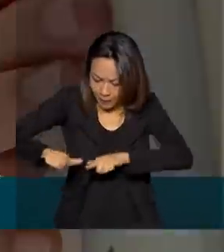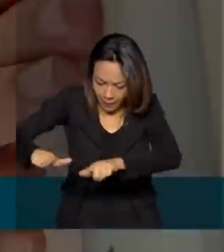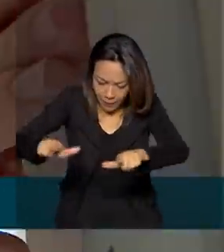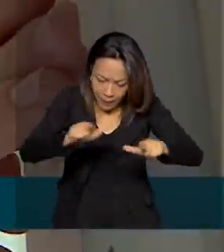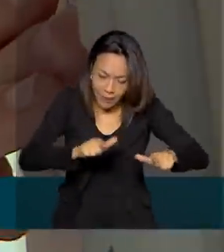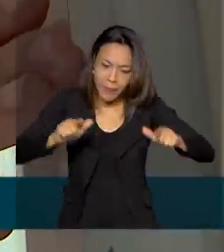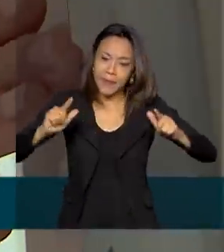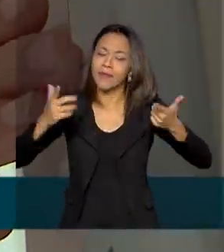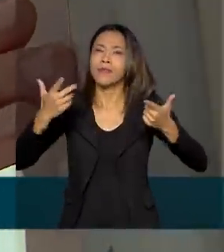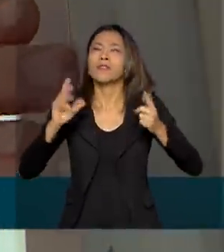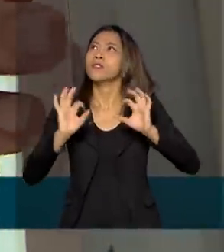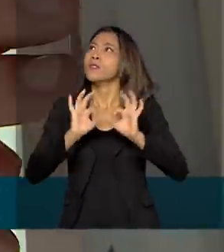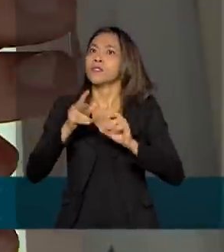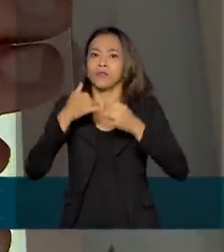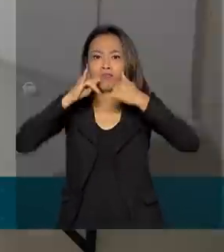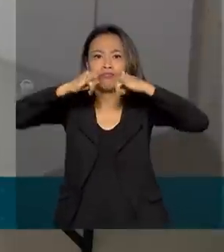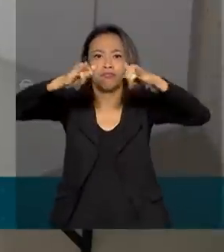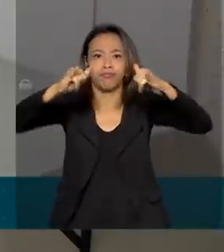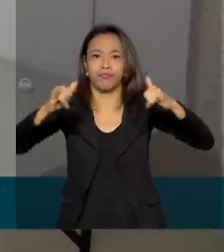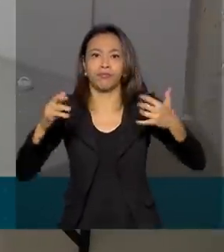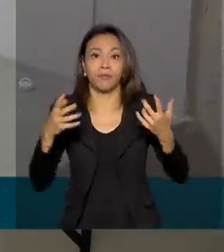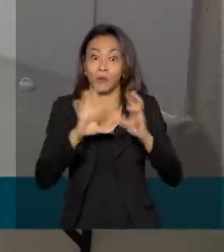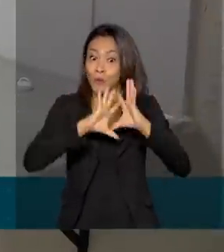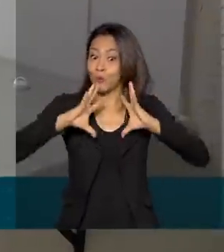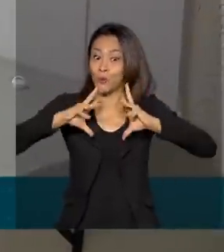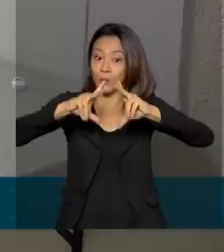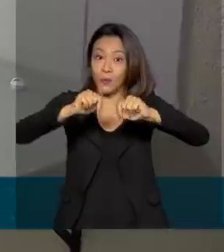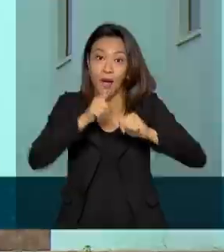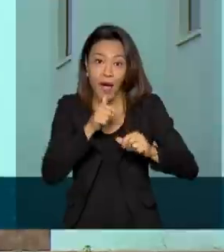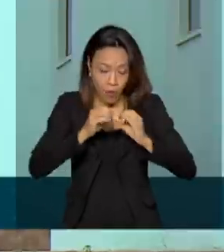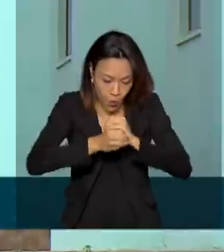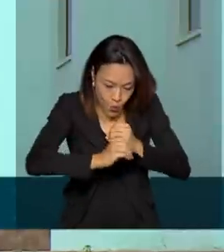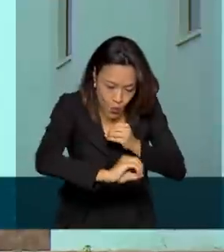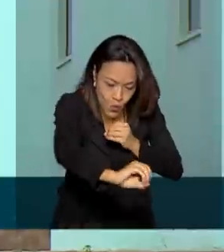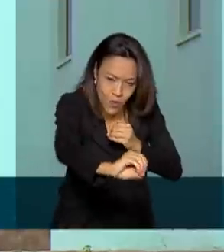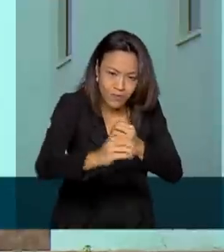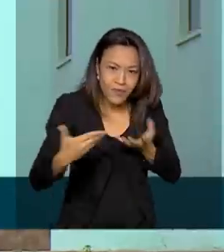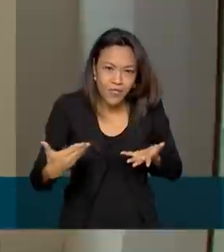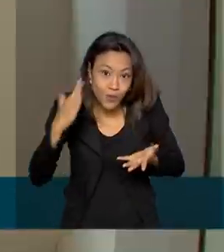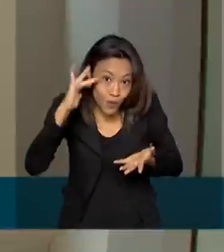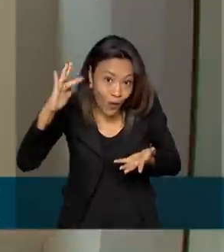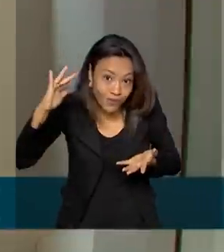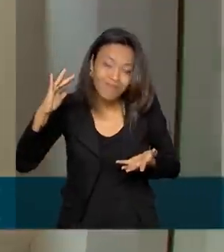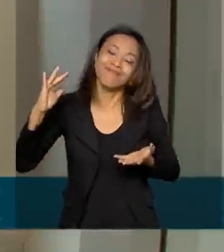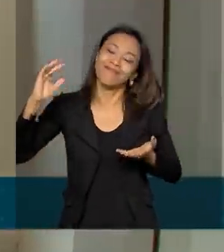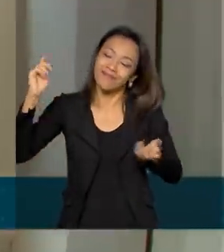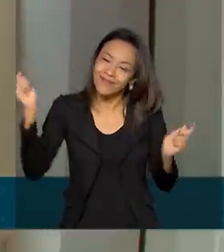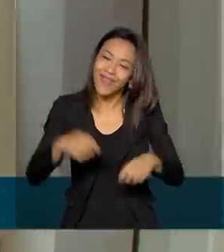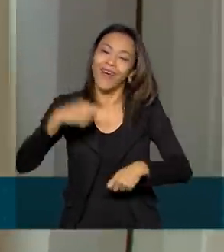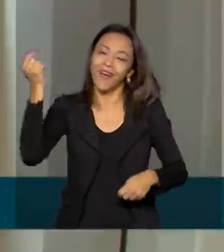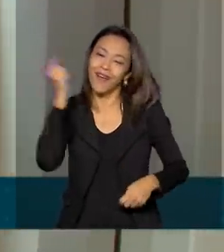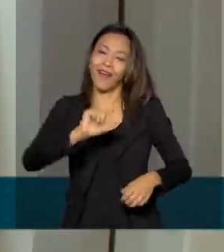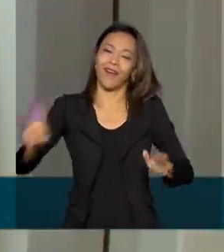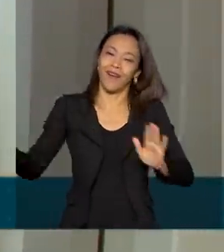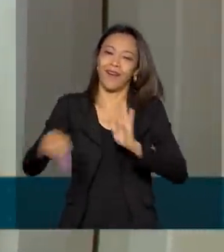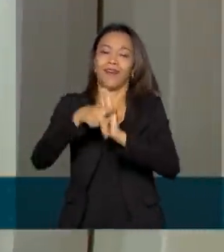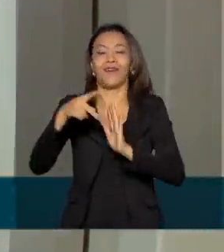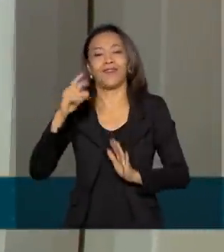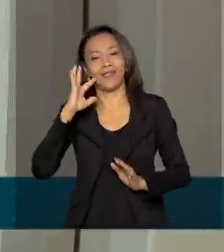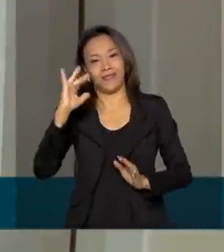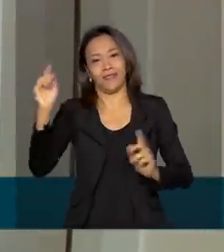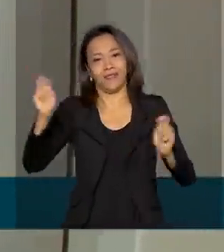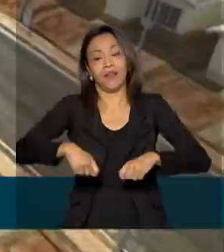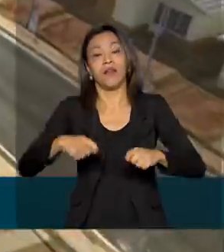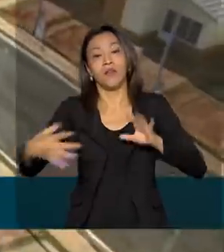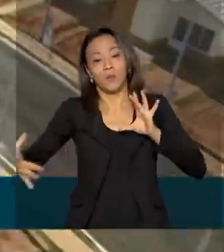cobertura, instalações elétricas e hidráulicas, adequadas. Esse sonho agora vai se tornar realidade dentro